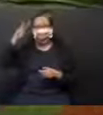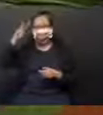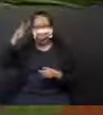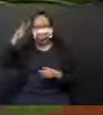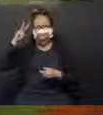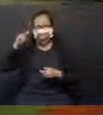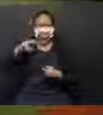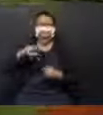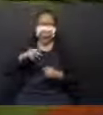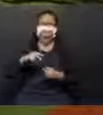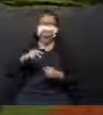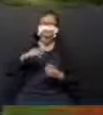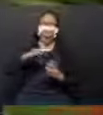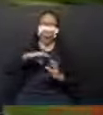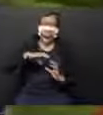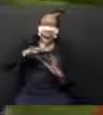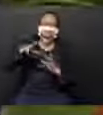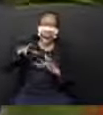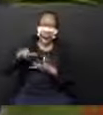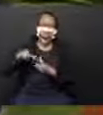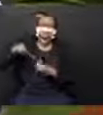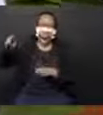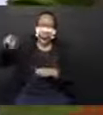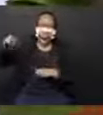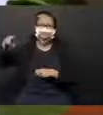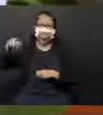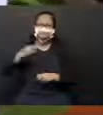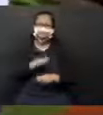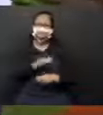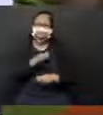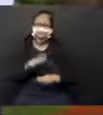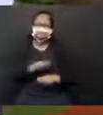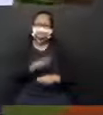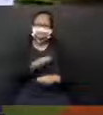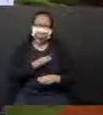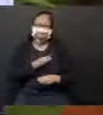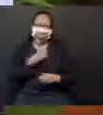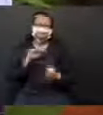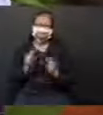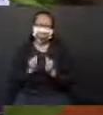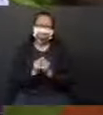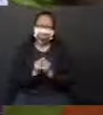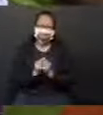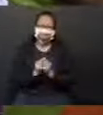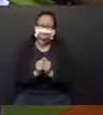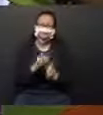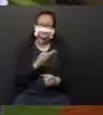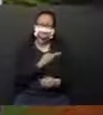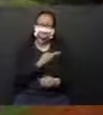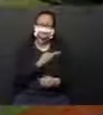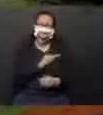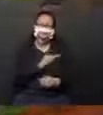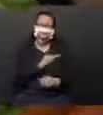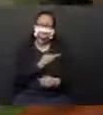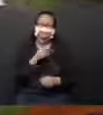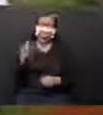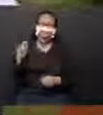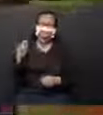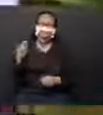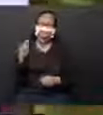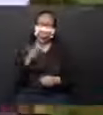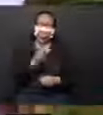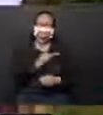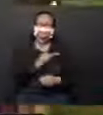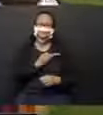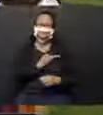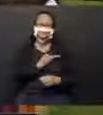crescer. Vivia várias aventuras com os amigos dele. E vocês se lembram quem eram os amigos? Sim, eles